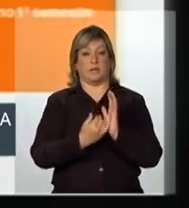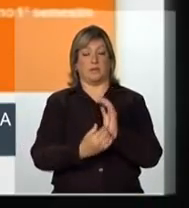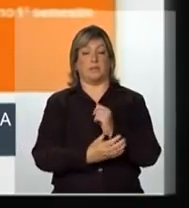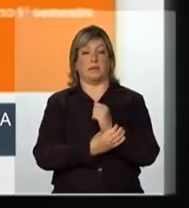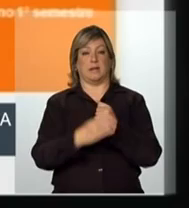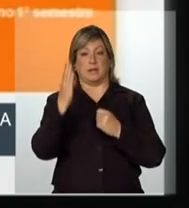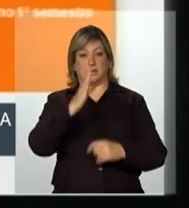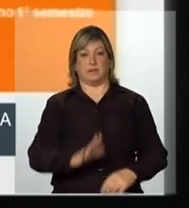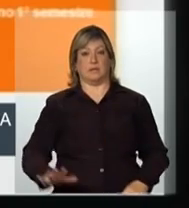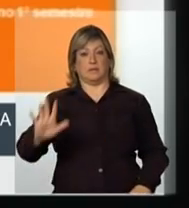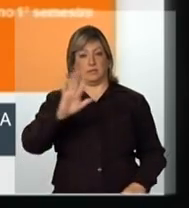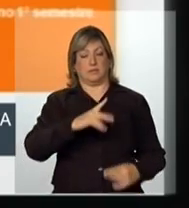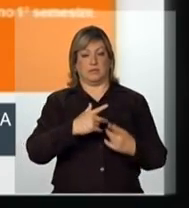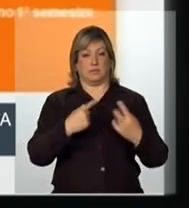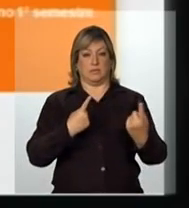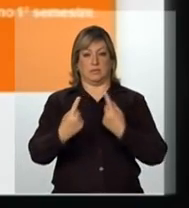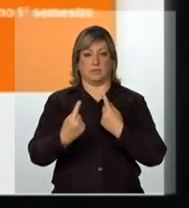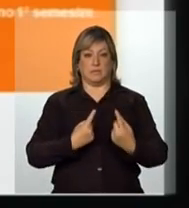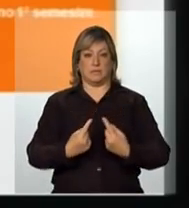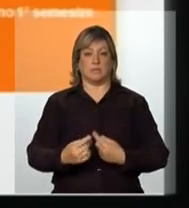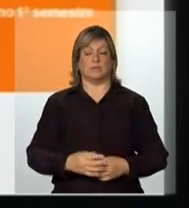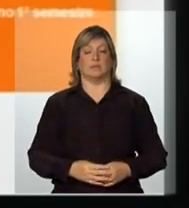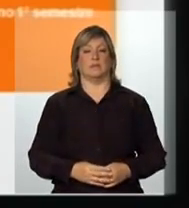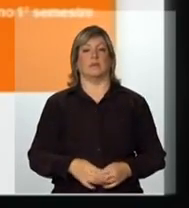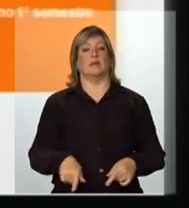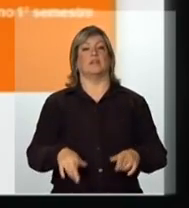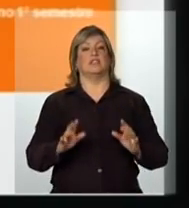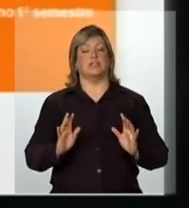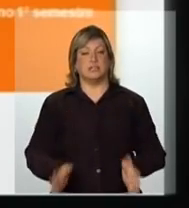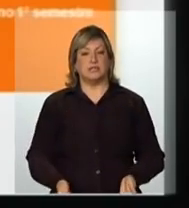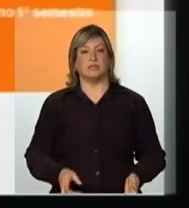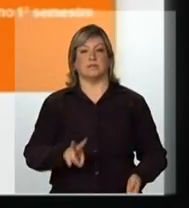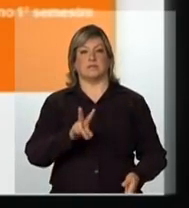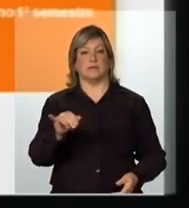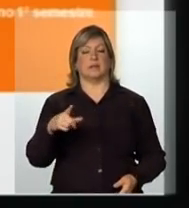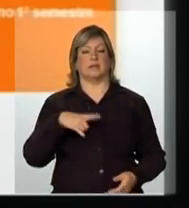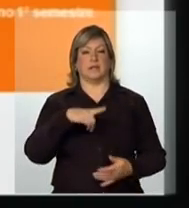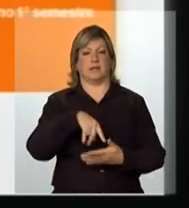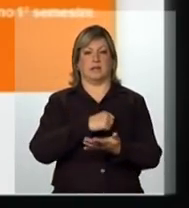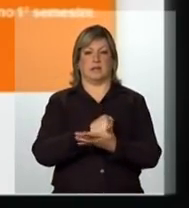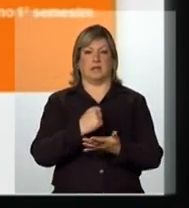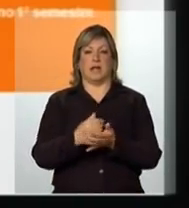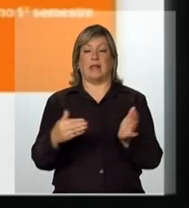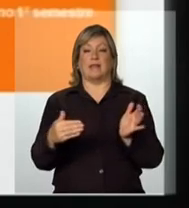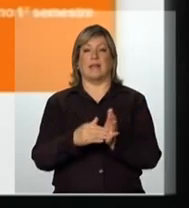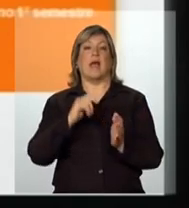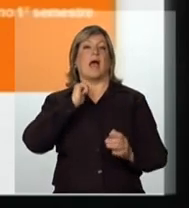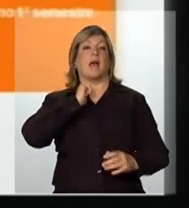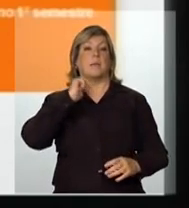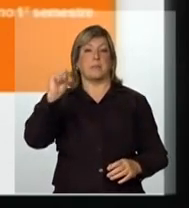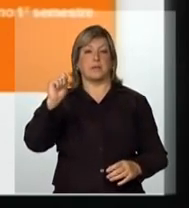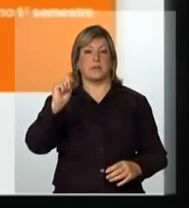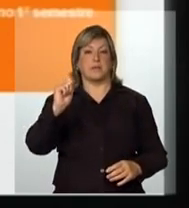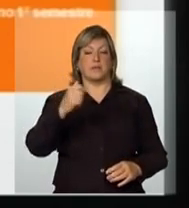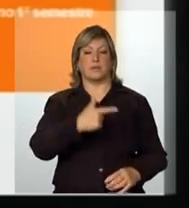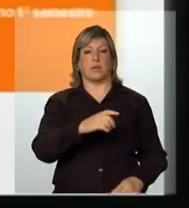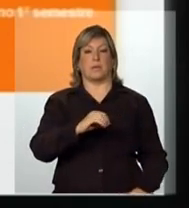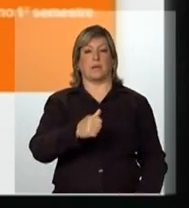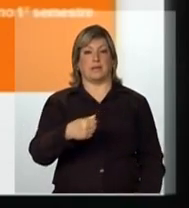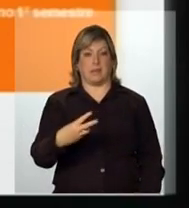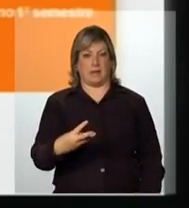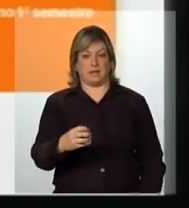Segurança e Sinalização Rodoviária já vão estar contratados até abril de 2013,